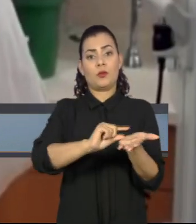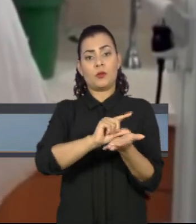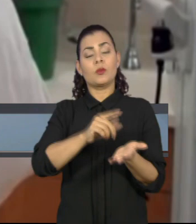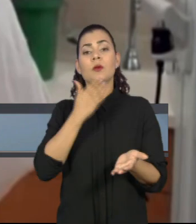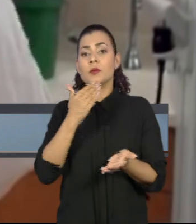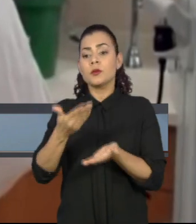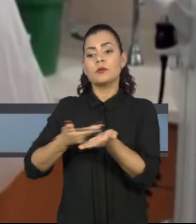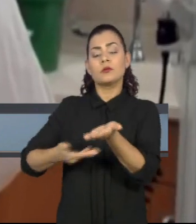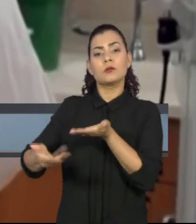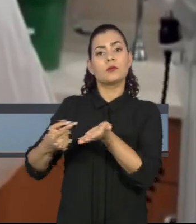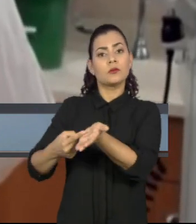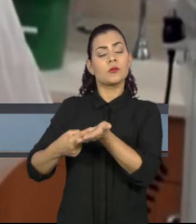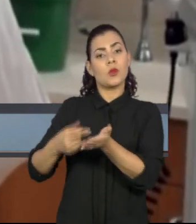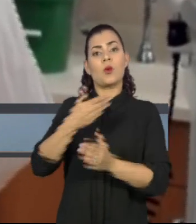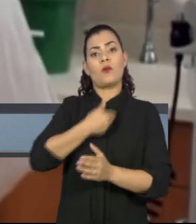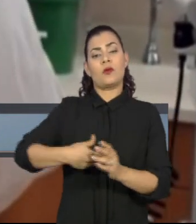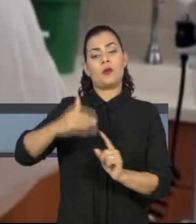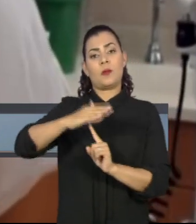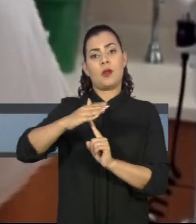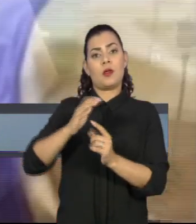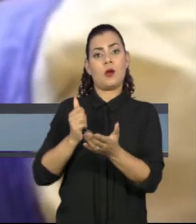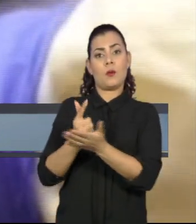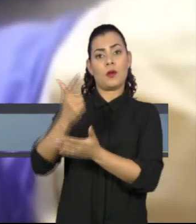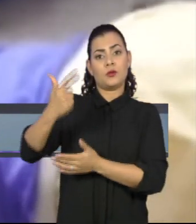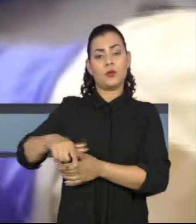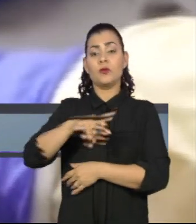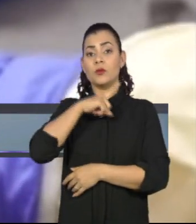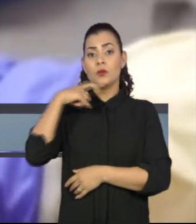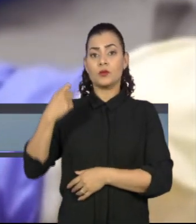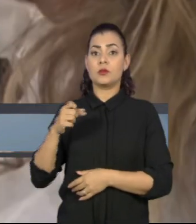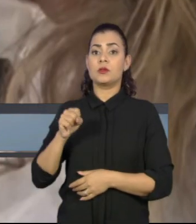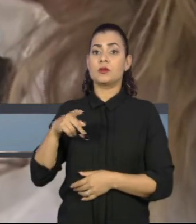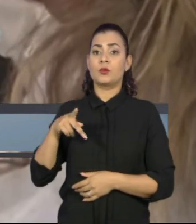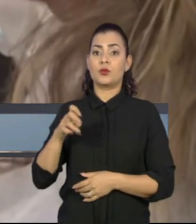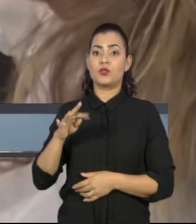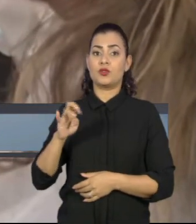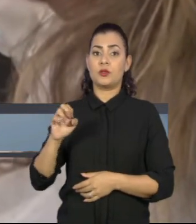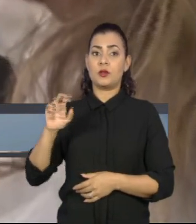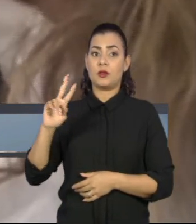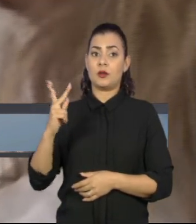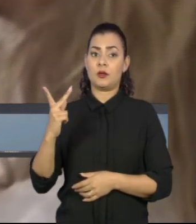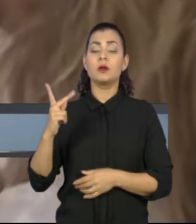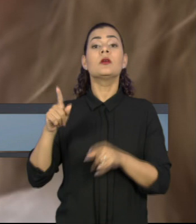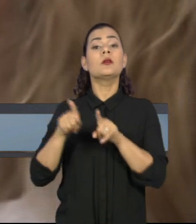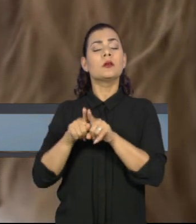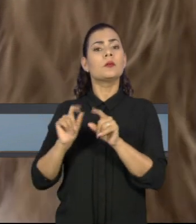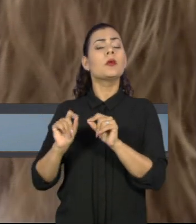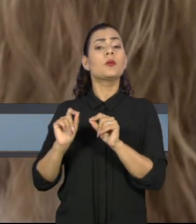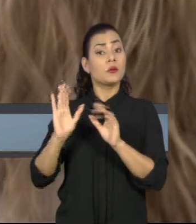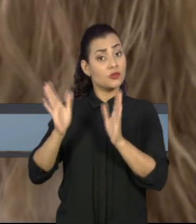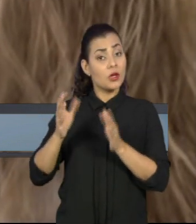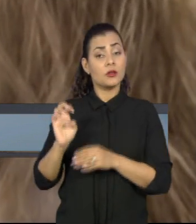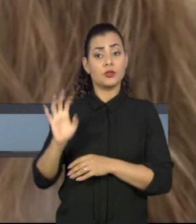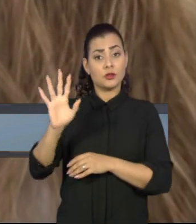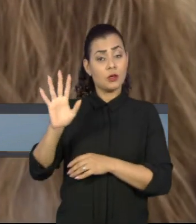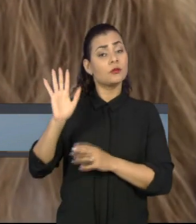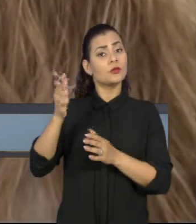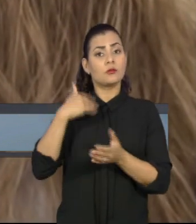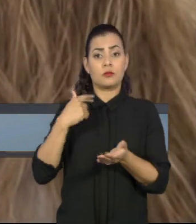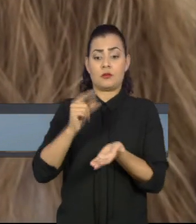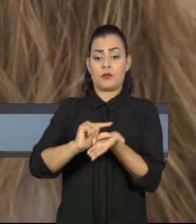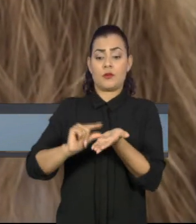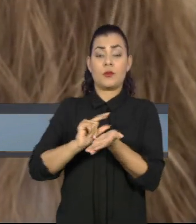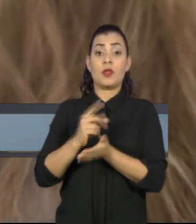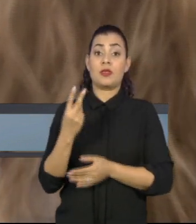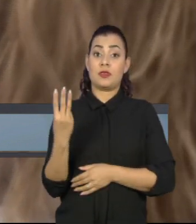negocia com o governo paranaense a compra da vacina russa Sputnik V. Também há a possibilidade de o estado receber testes da fase 3